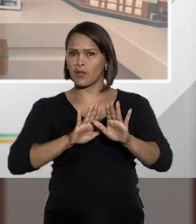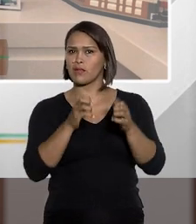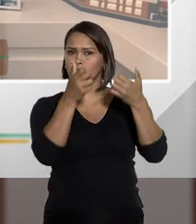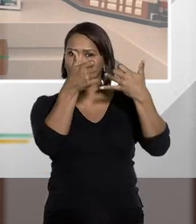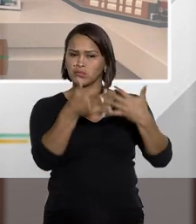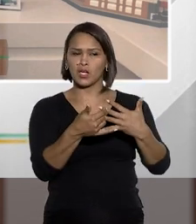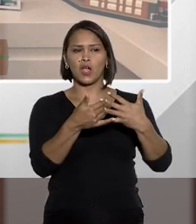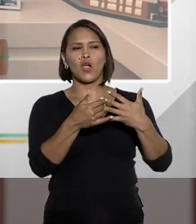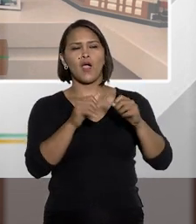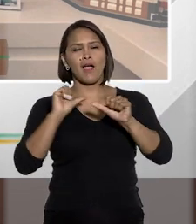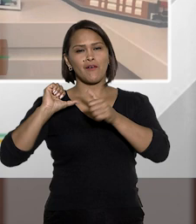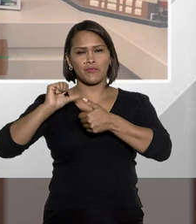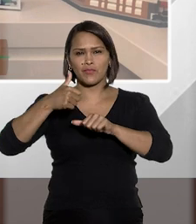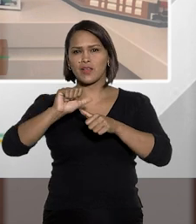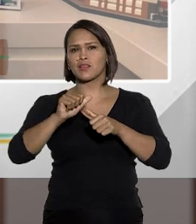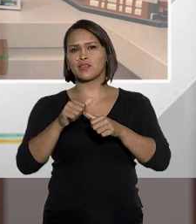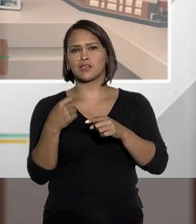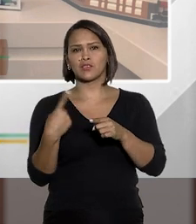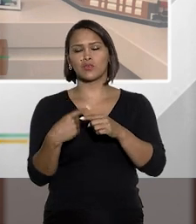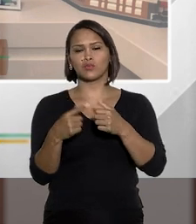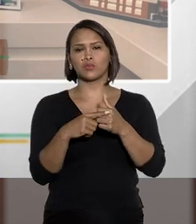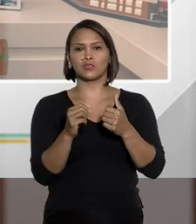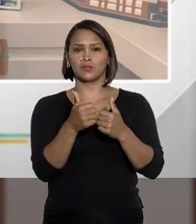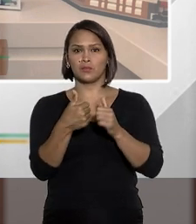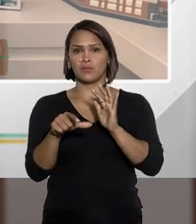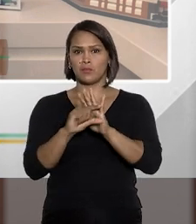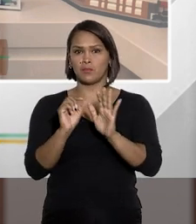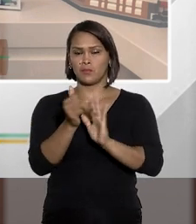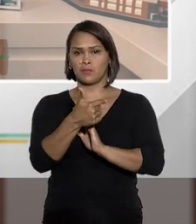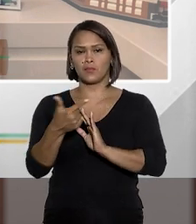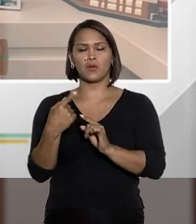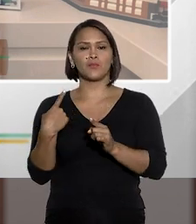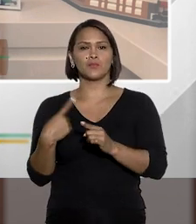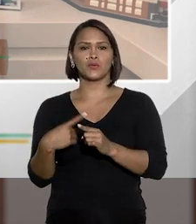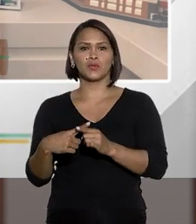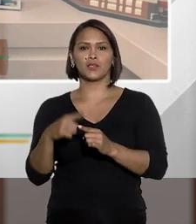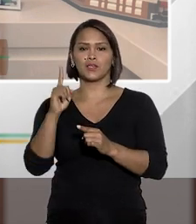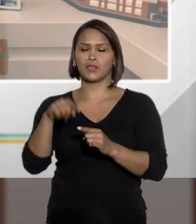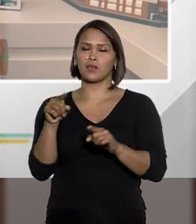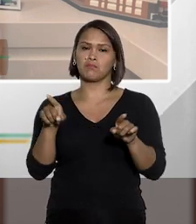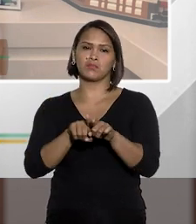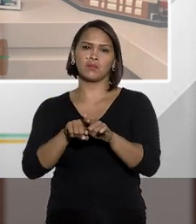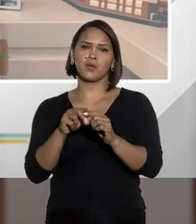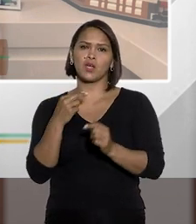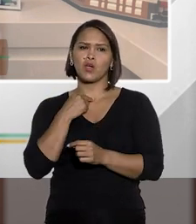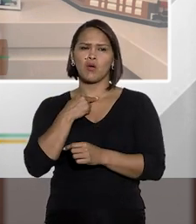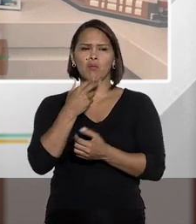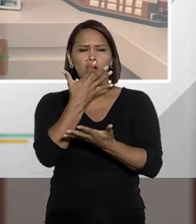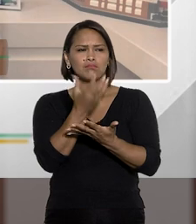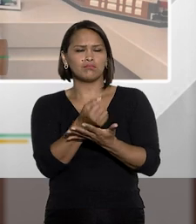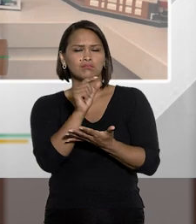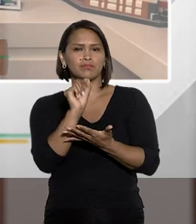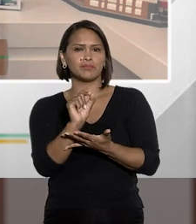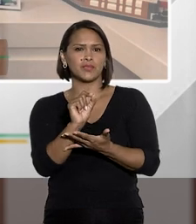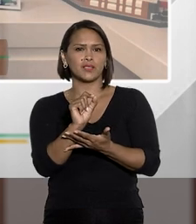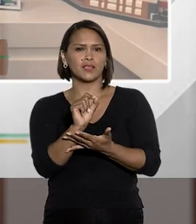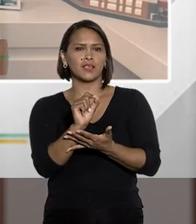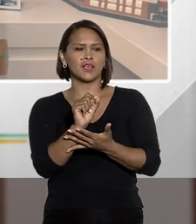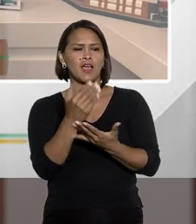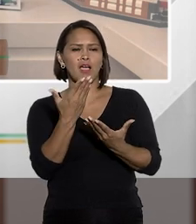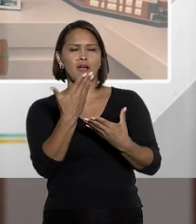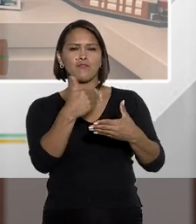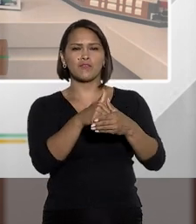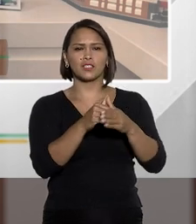cuidado com essa avaliação do artigo 1º, parágrafo 2º, porque eu também não posso admitir